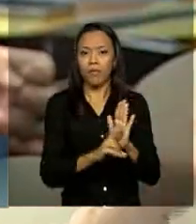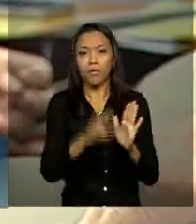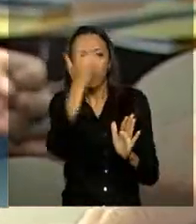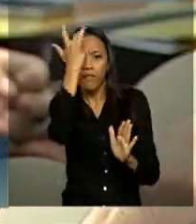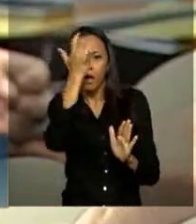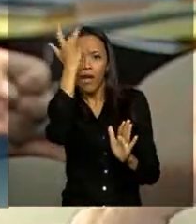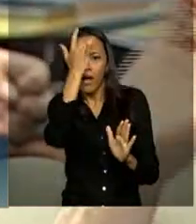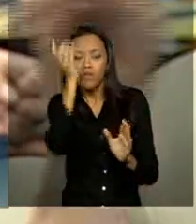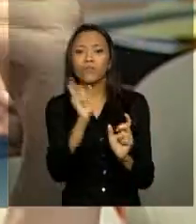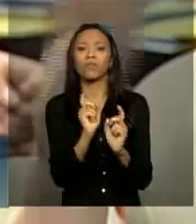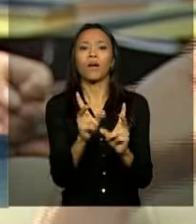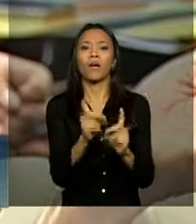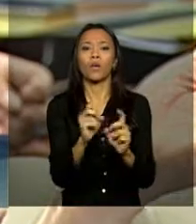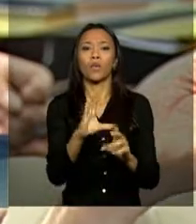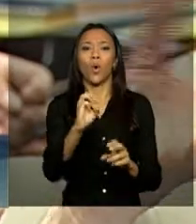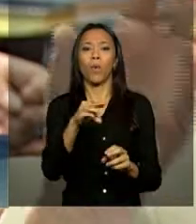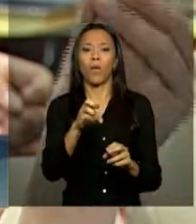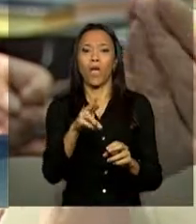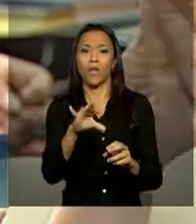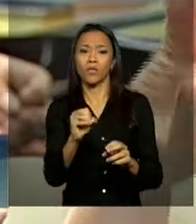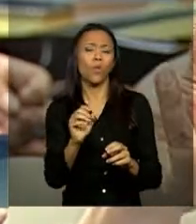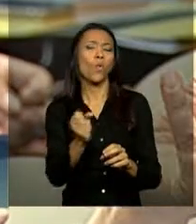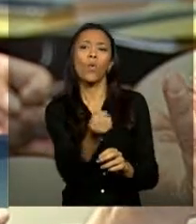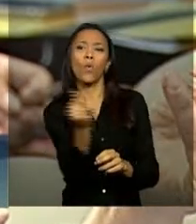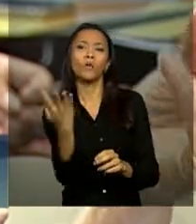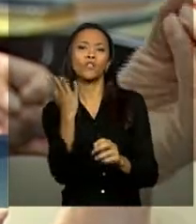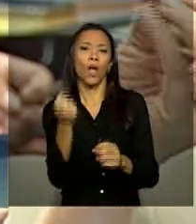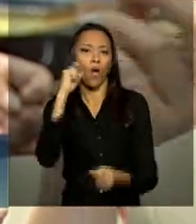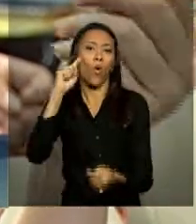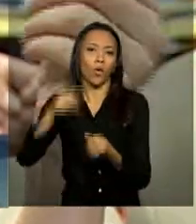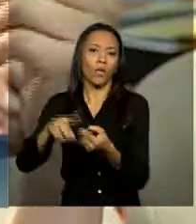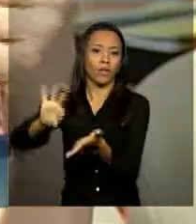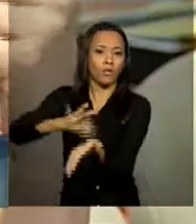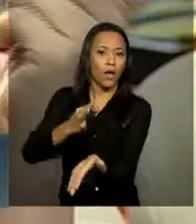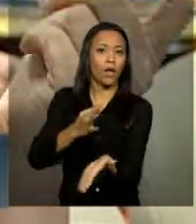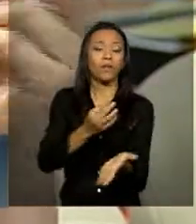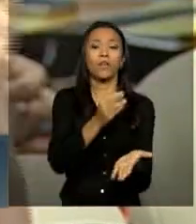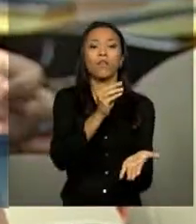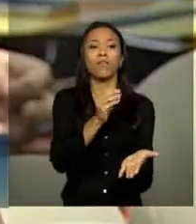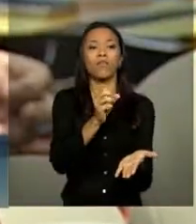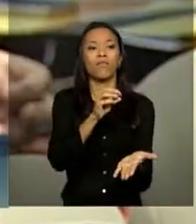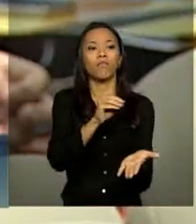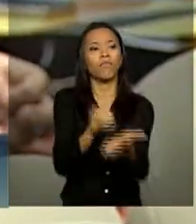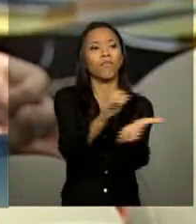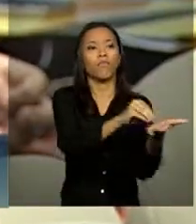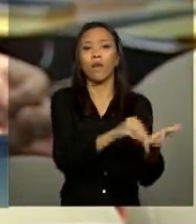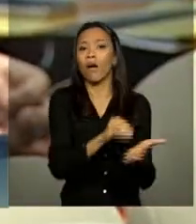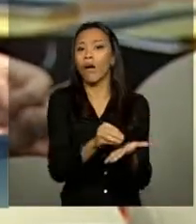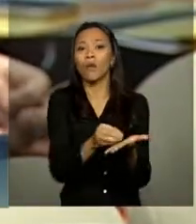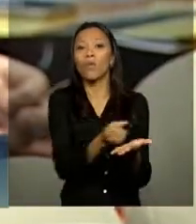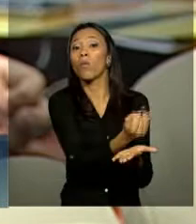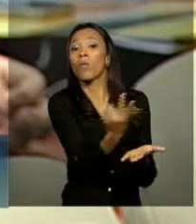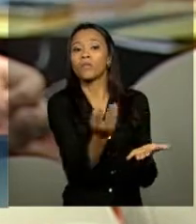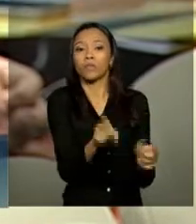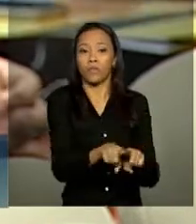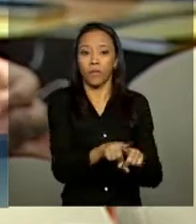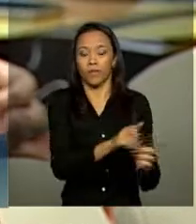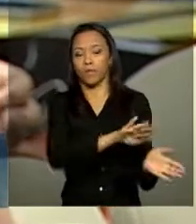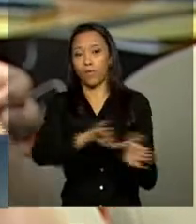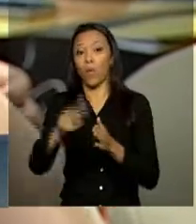Quantos já assinaram e quantos faltam dentro desse limite? E também com relação ao painel